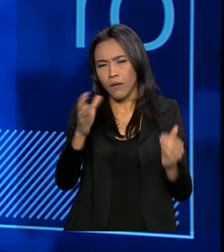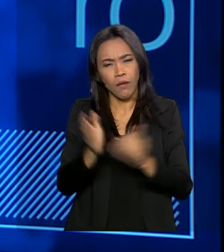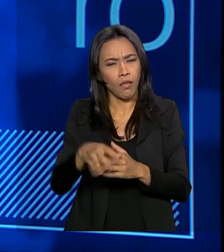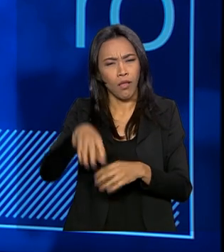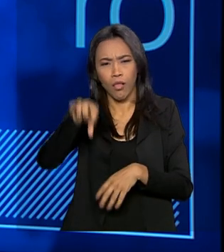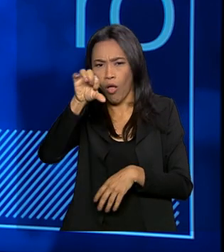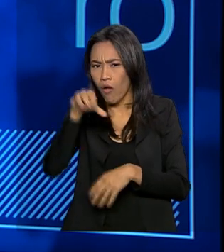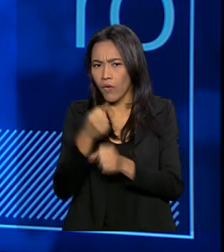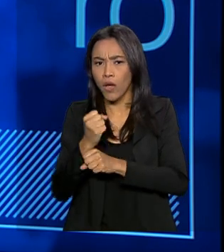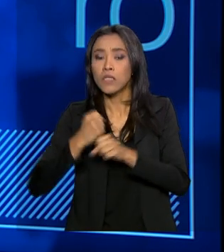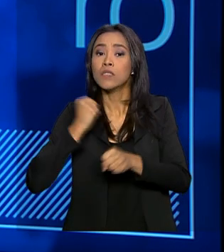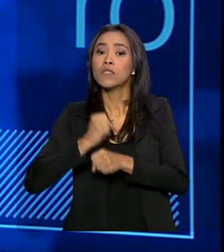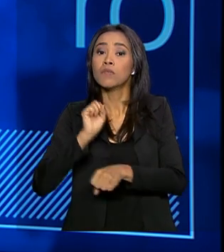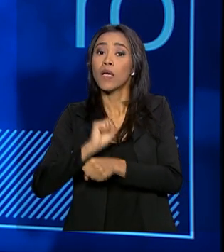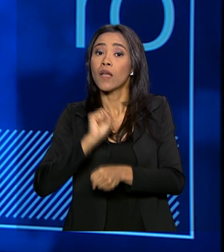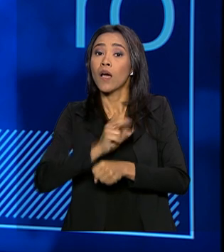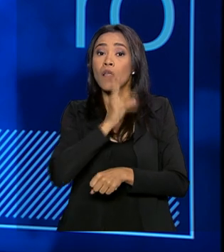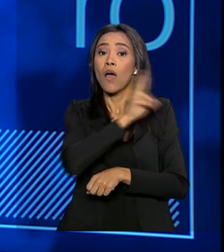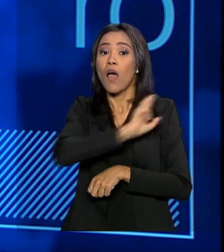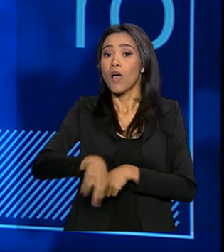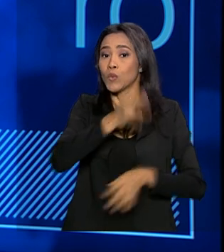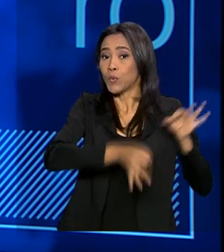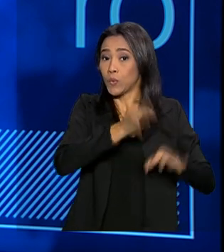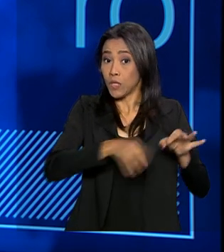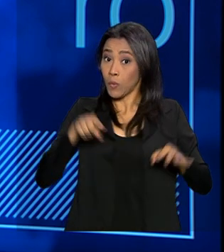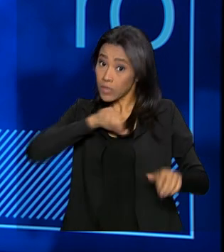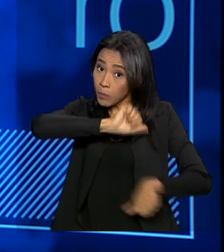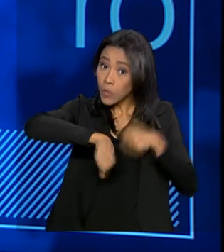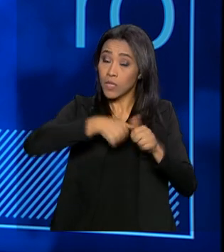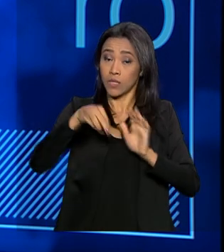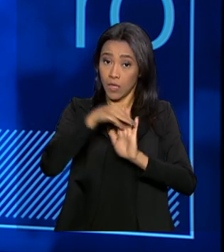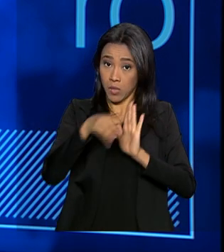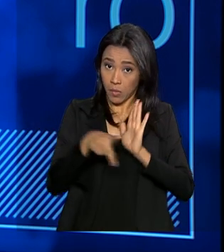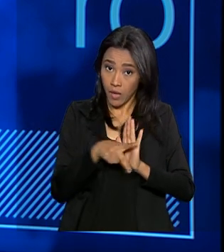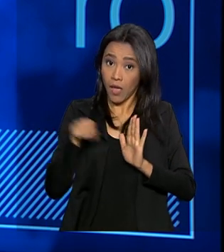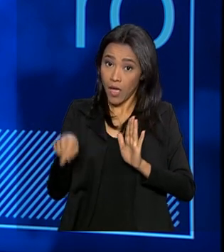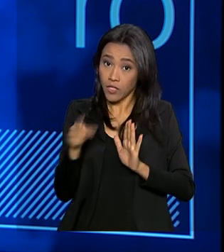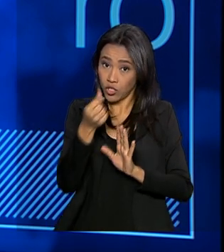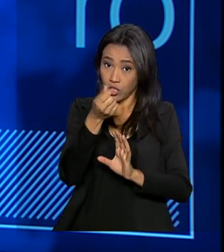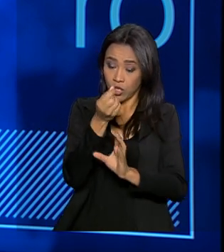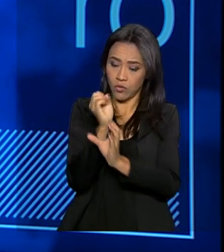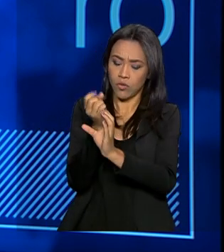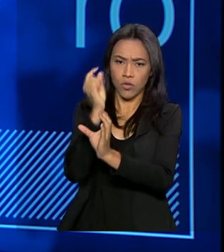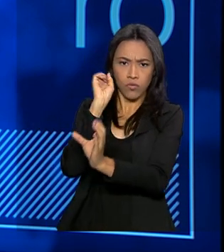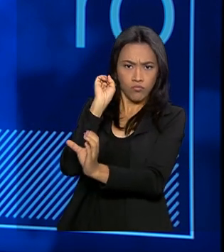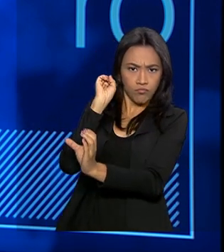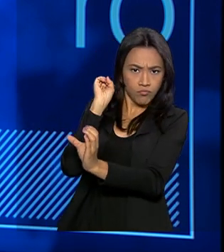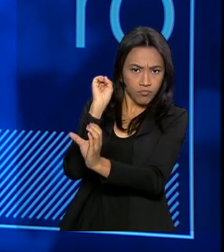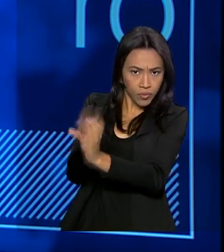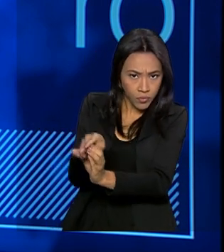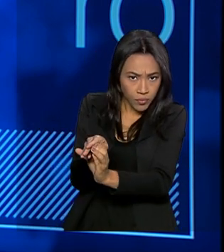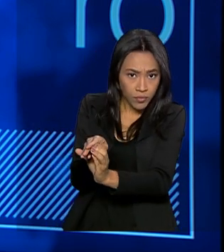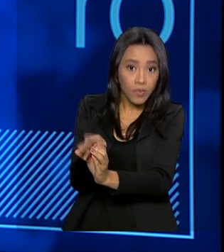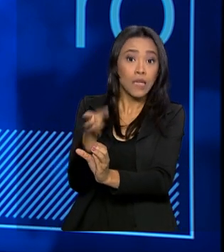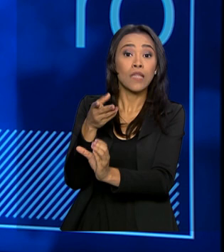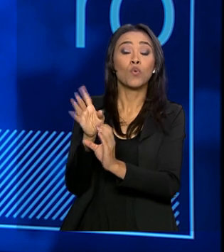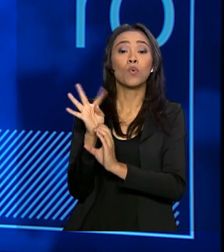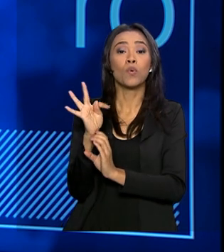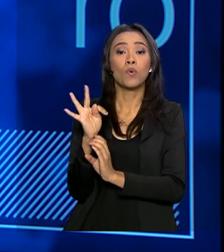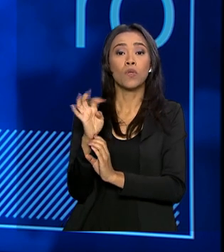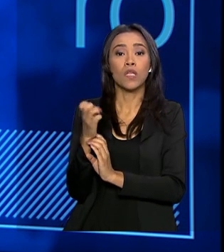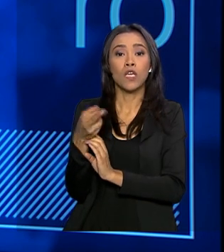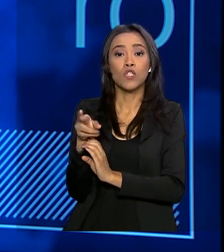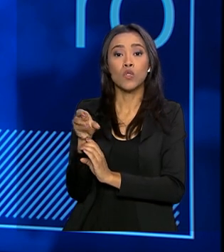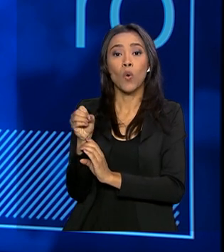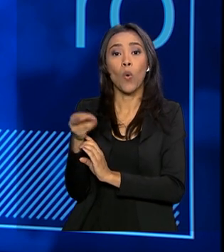julgado. Com as mudanças da medida provisória, esse recurso será depositado diretamente na conta do Tesouro Nacional,